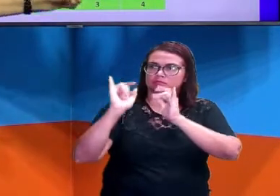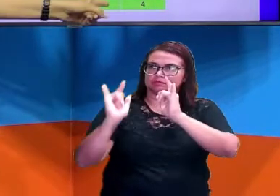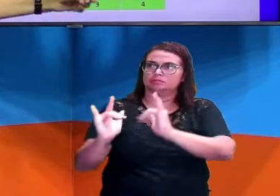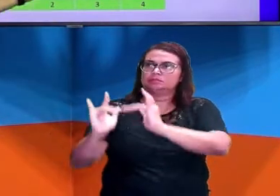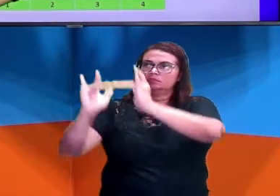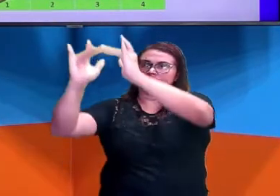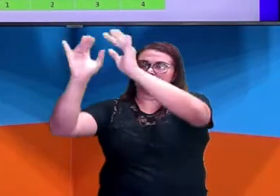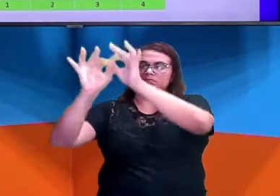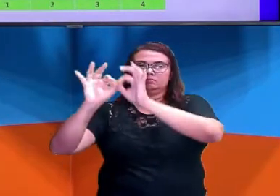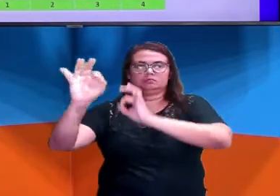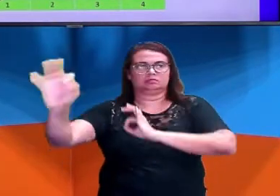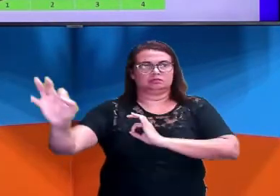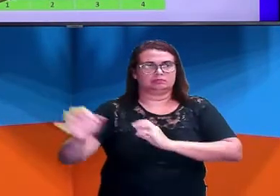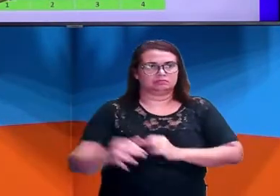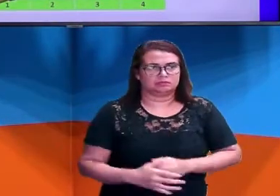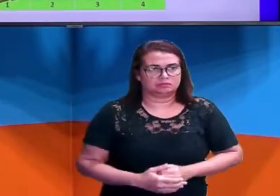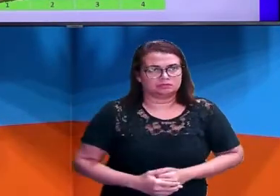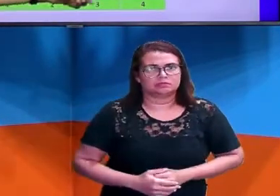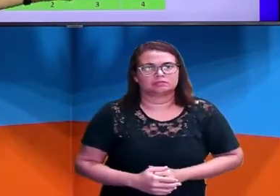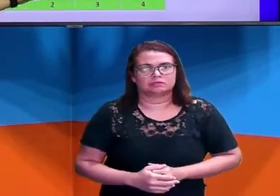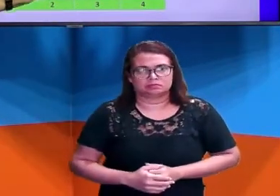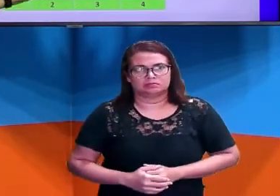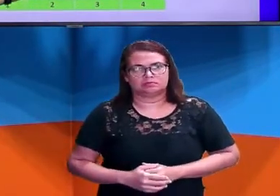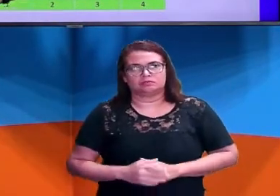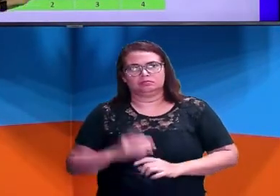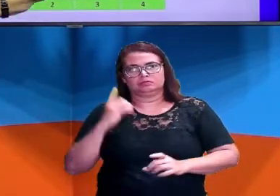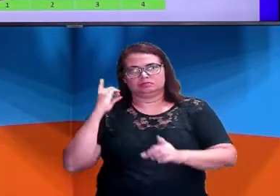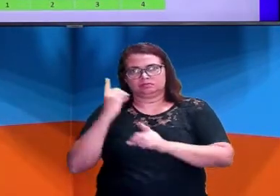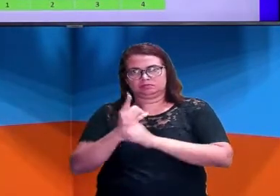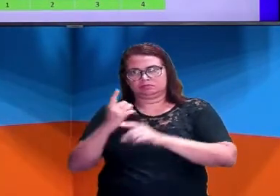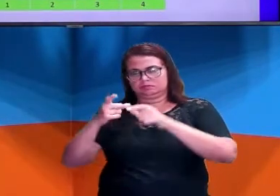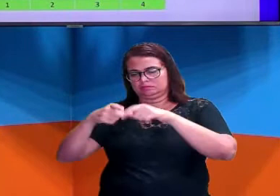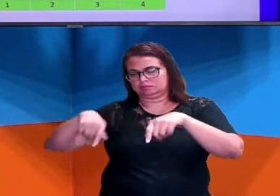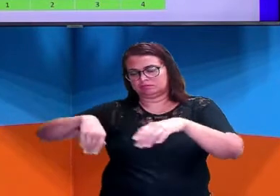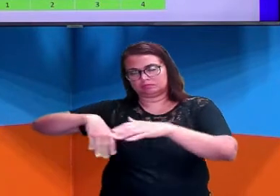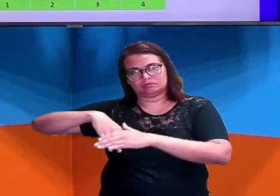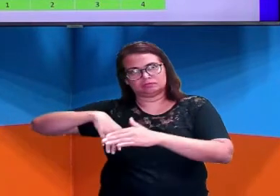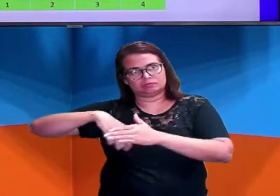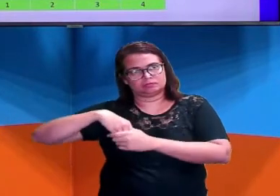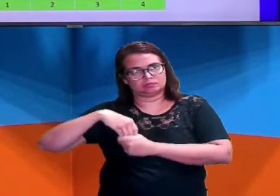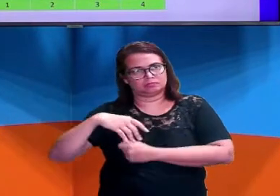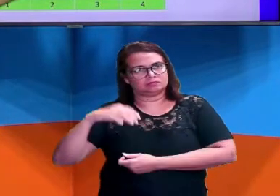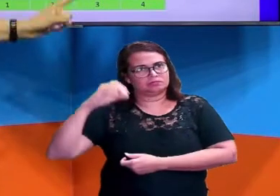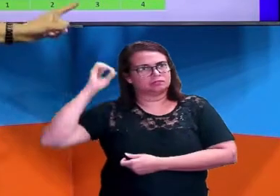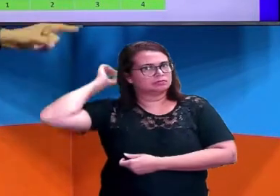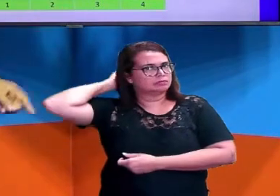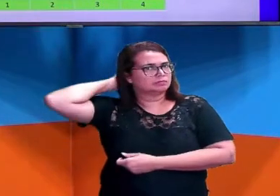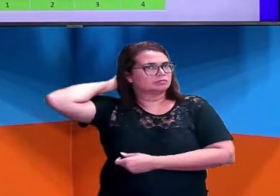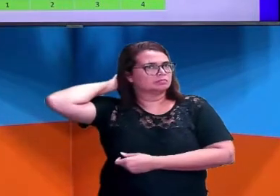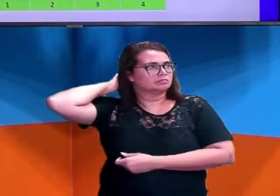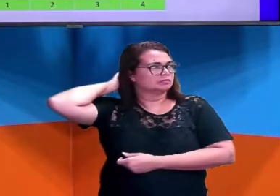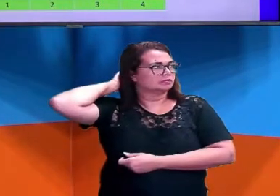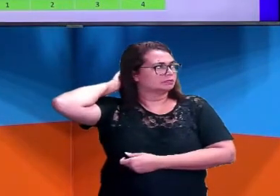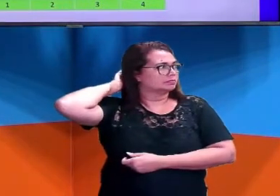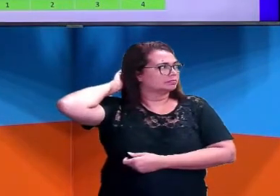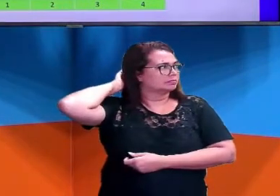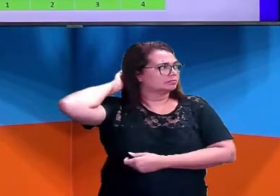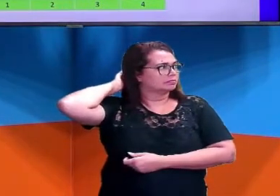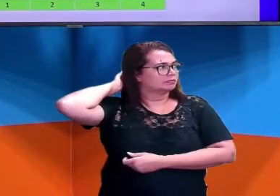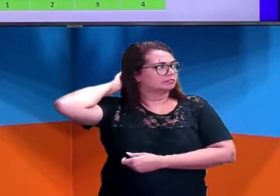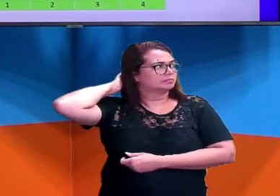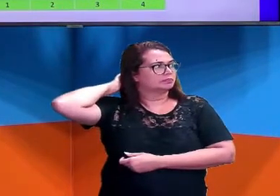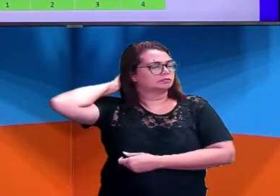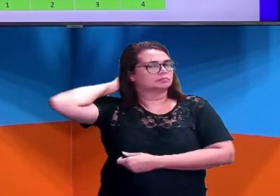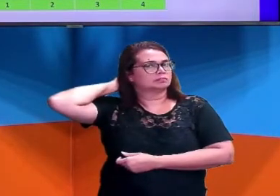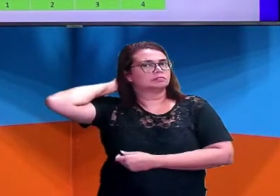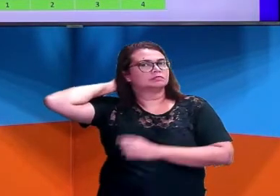Quem é que está próximo da casa? Né? O campo de futebol. Quem é que está distante do prédio? O campo de futebol. Então, qual é